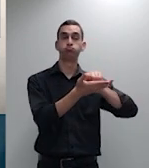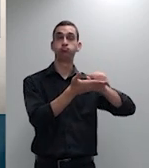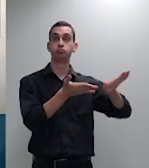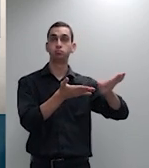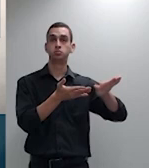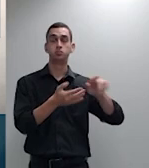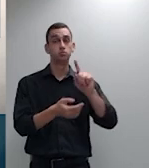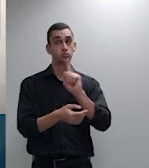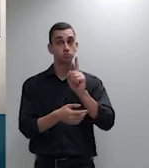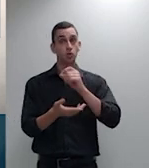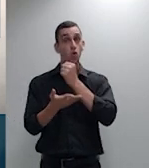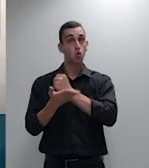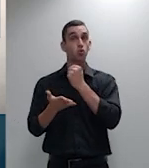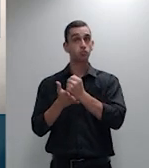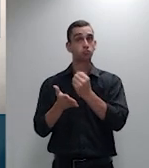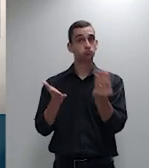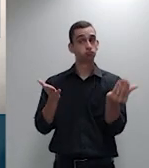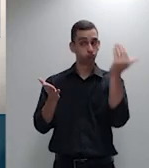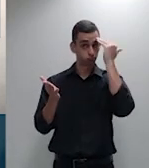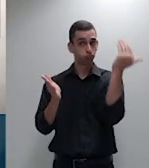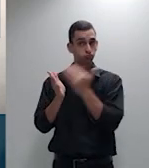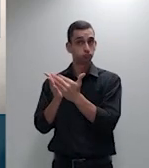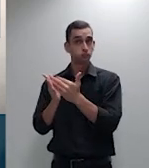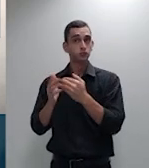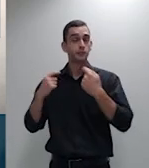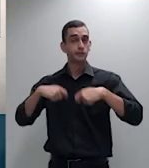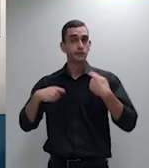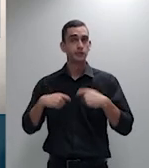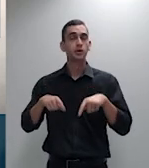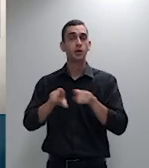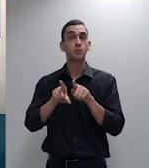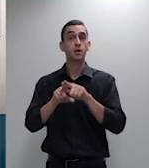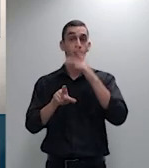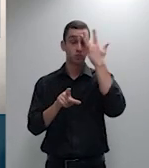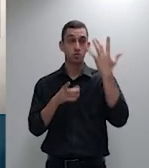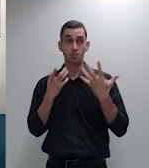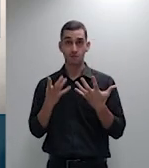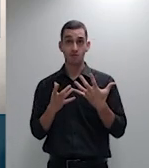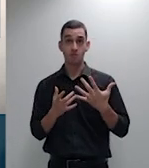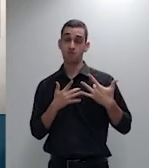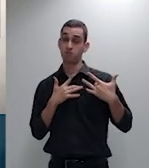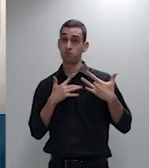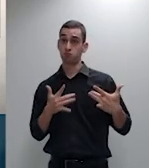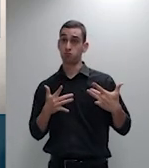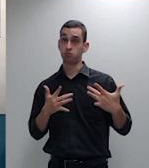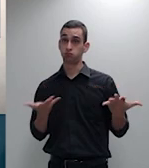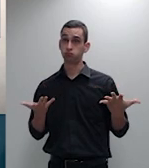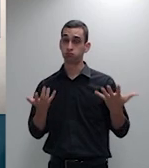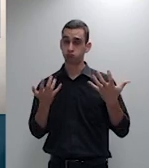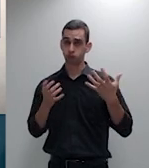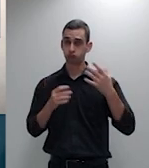saiam dele e se nós falamos de uma criação de um mútuo de um fundo de sustentabilidade